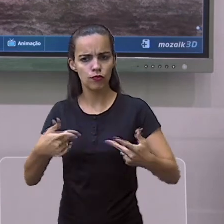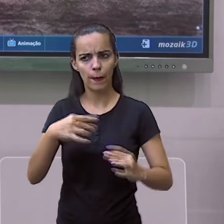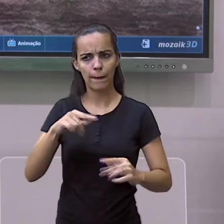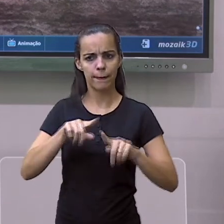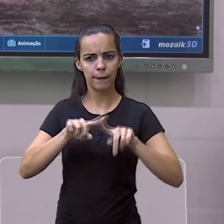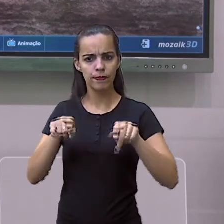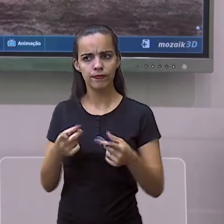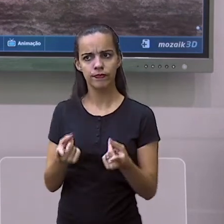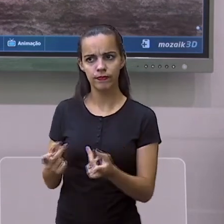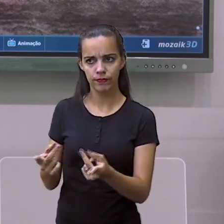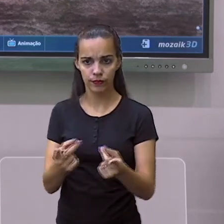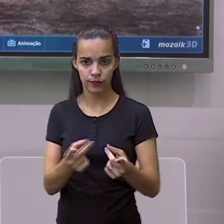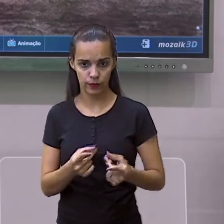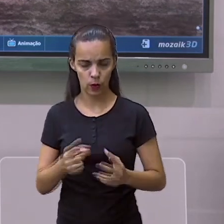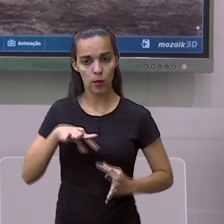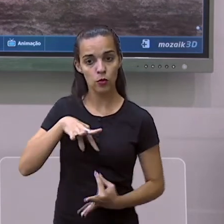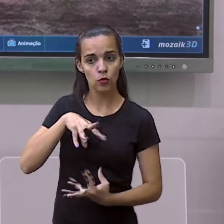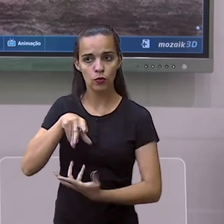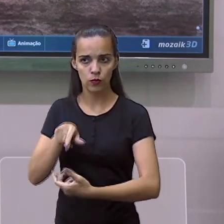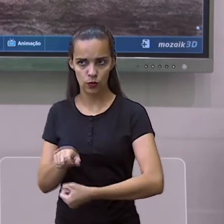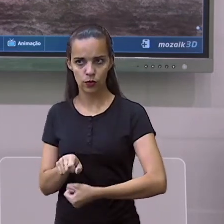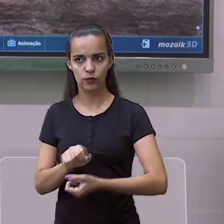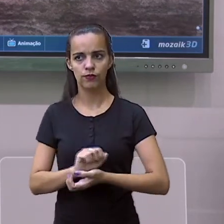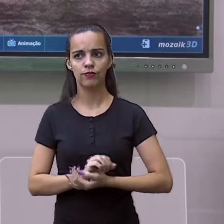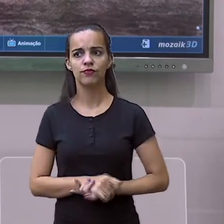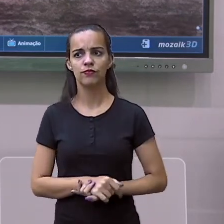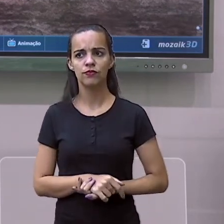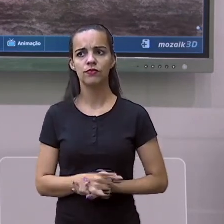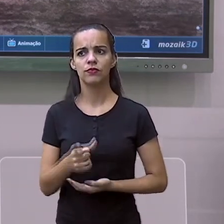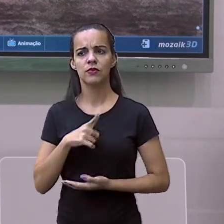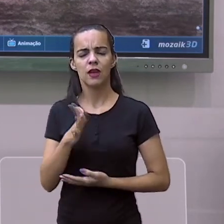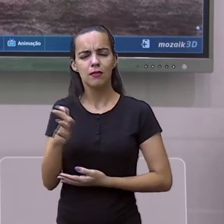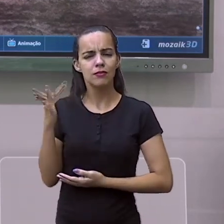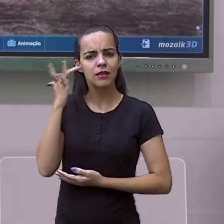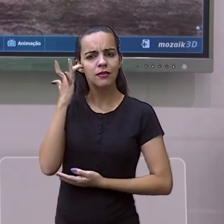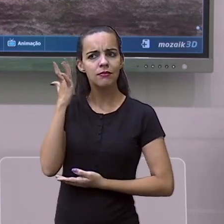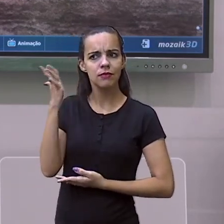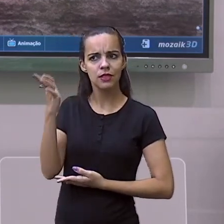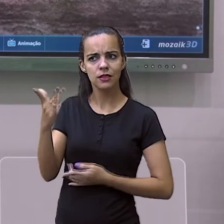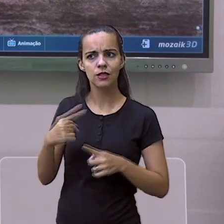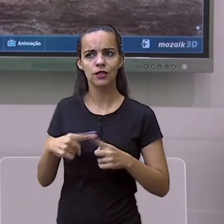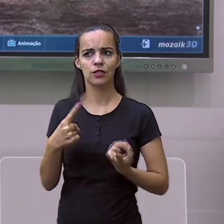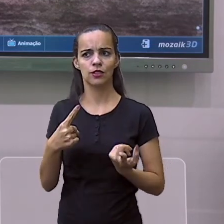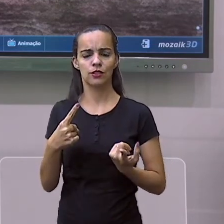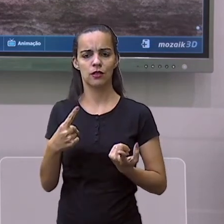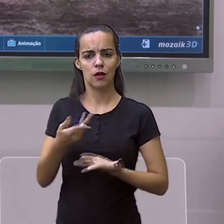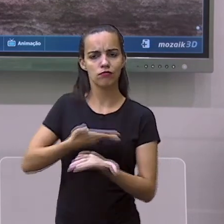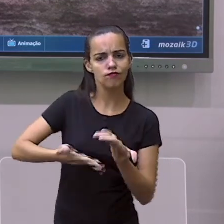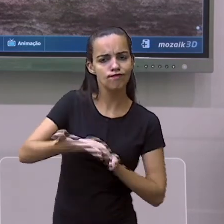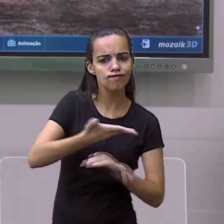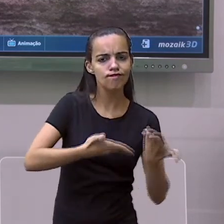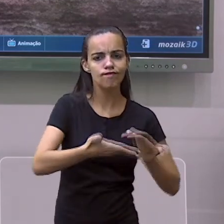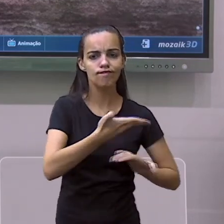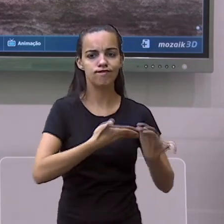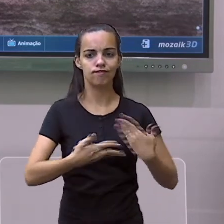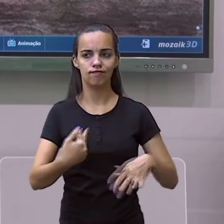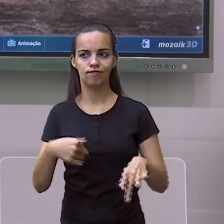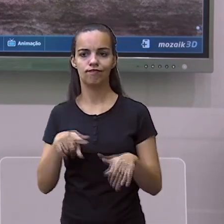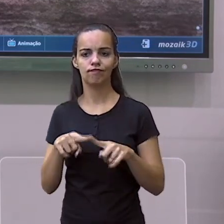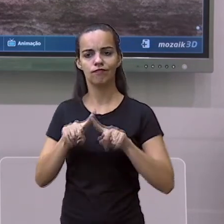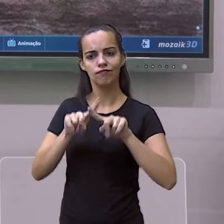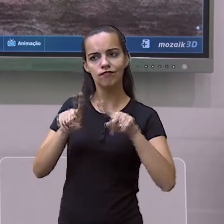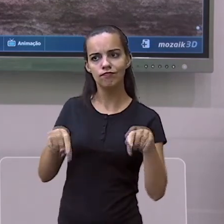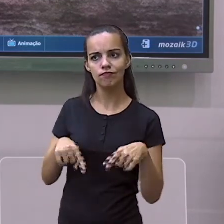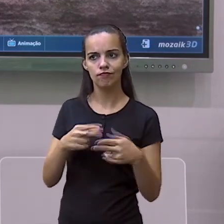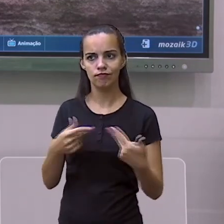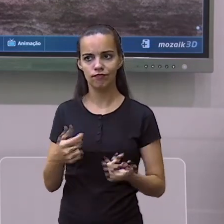mundial, para facilitar a logística. Ok? E